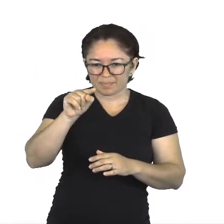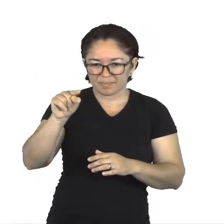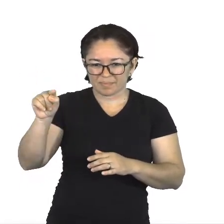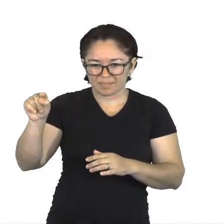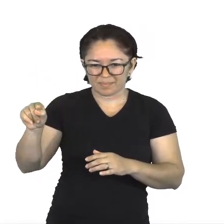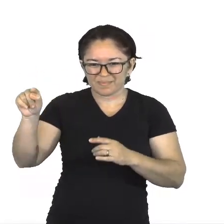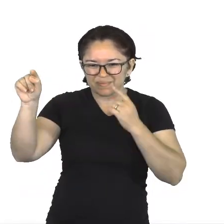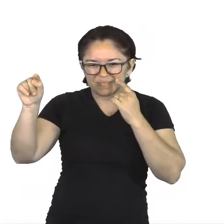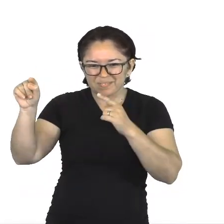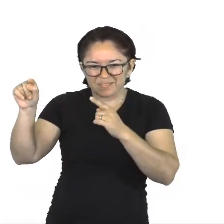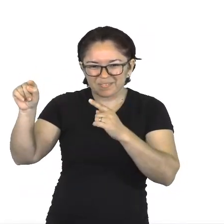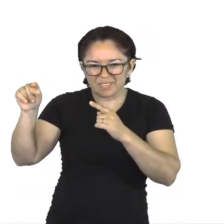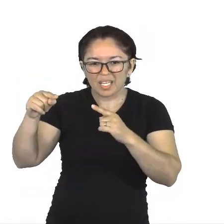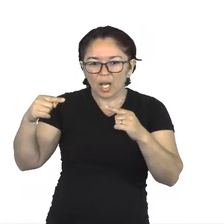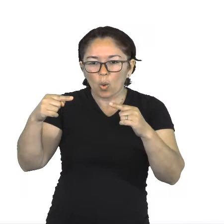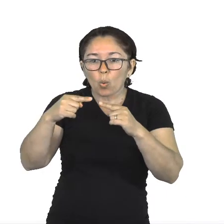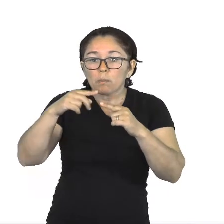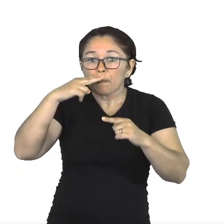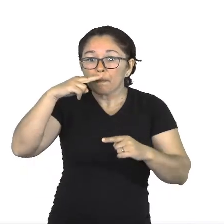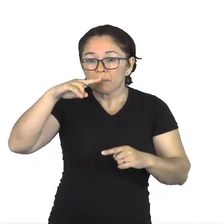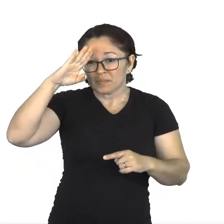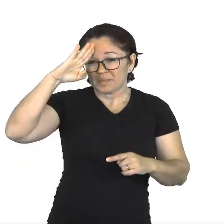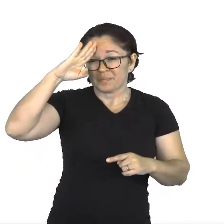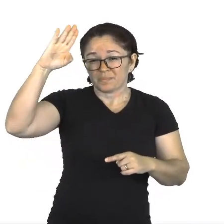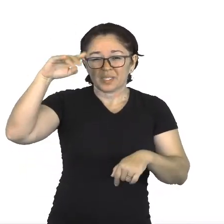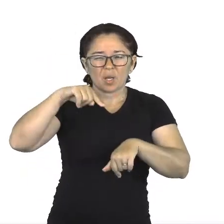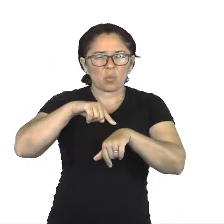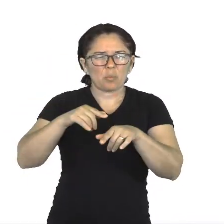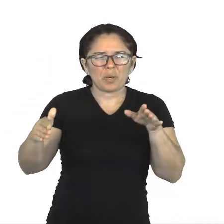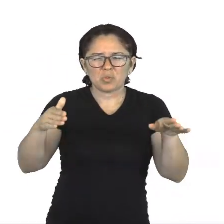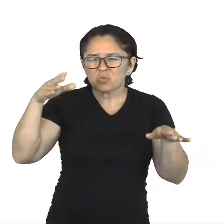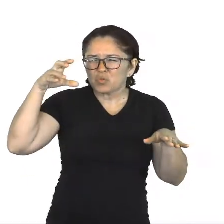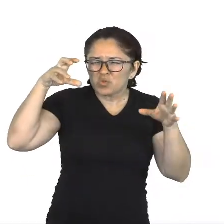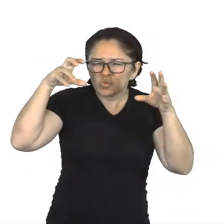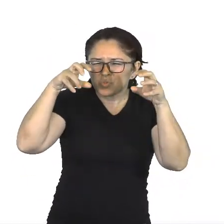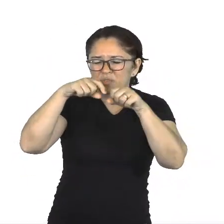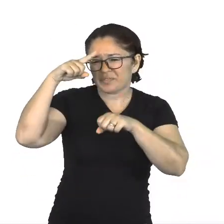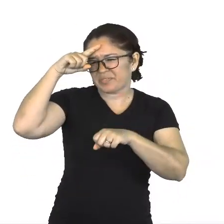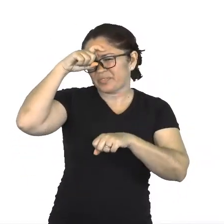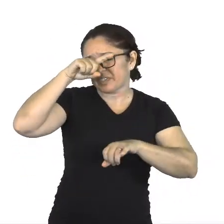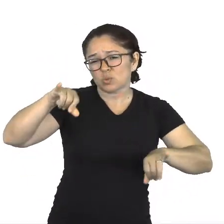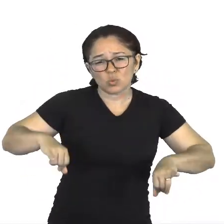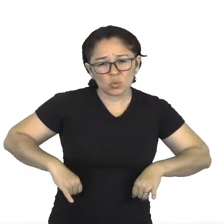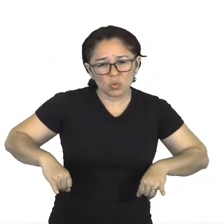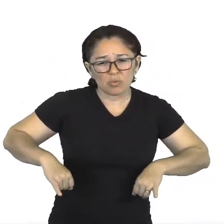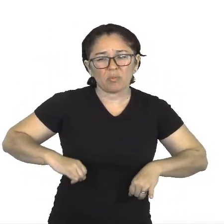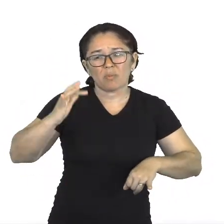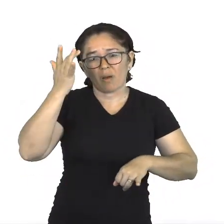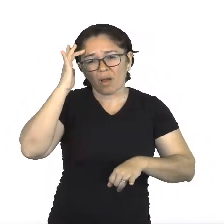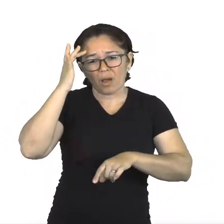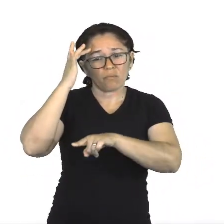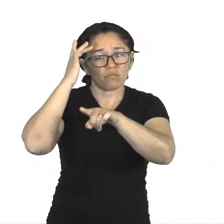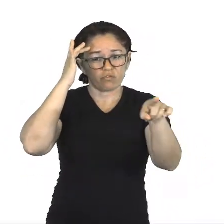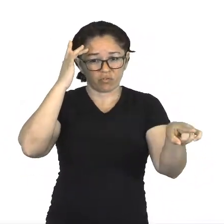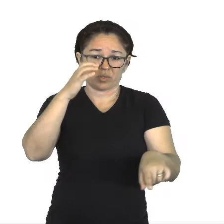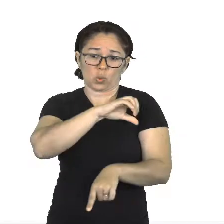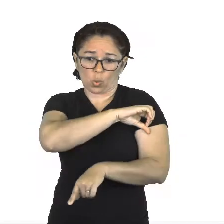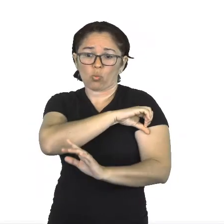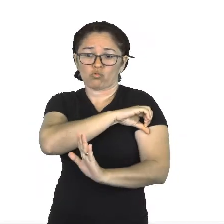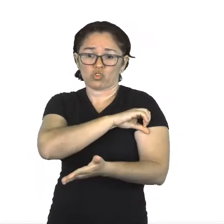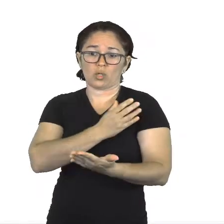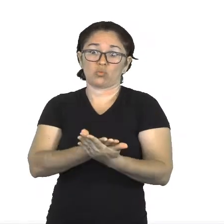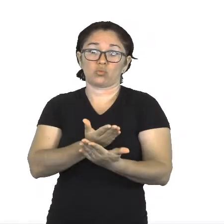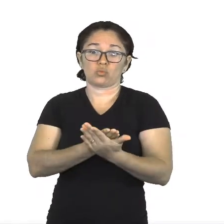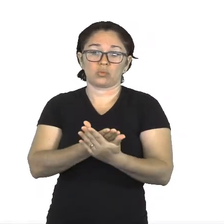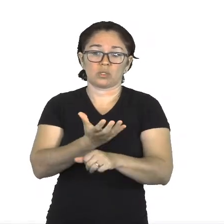vocês já devem ter estudado história, ou estão estudando, sobre todos os problemas que